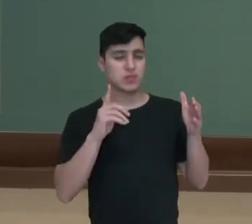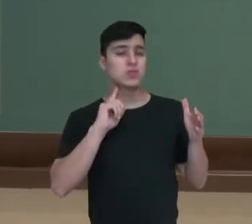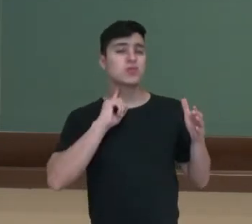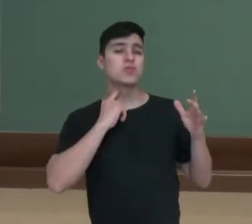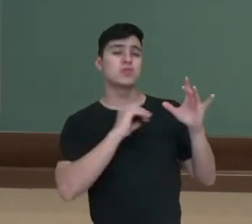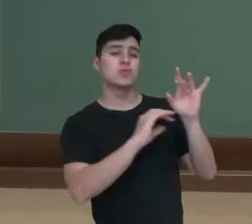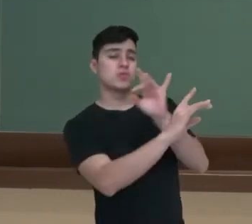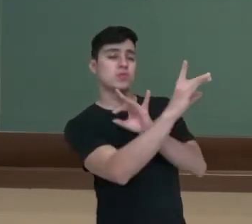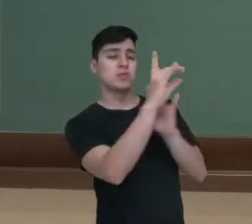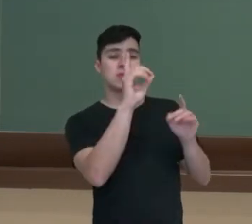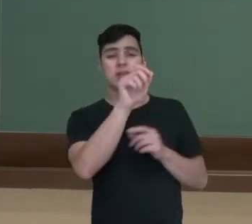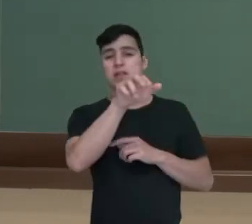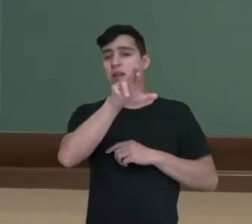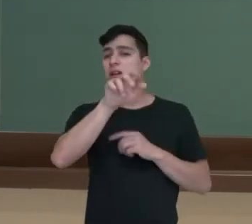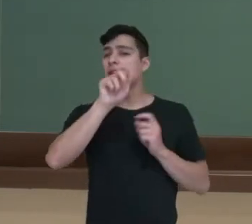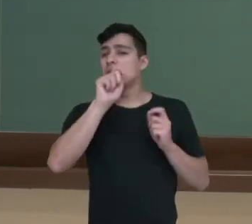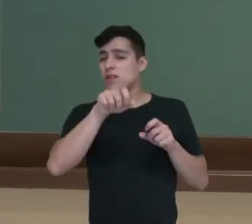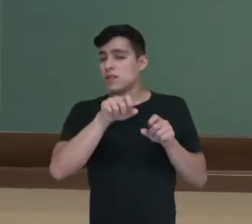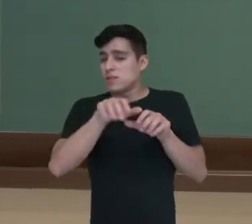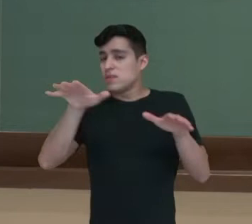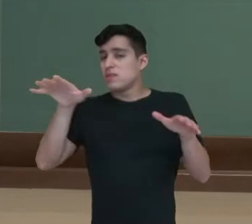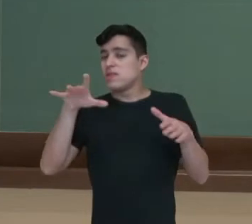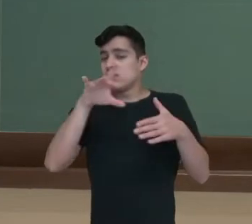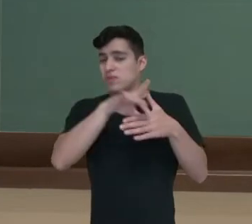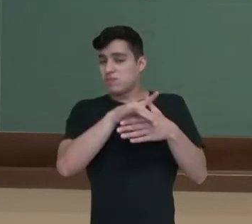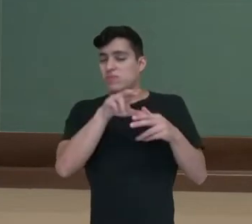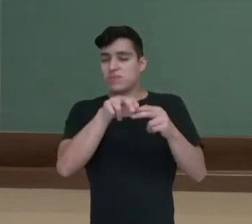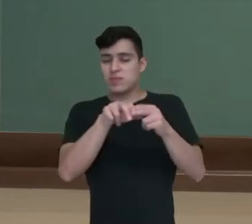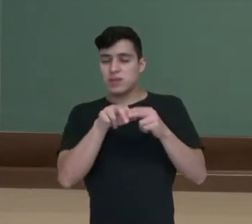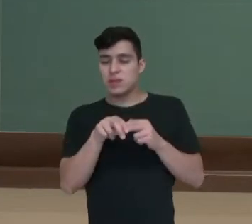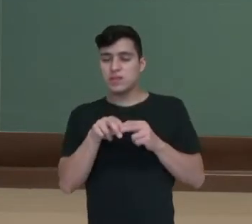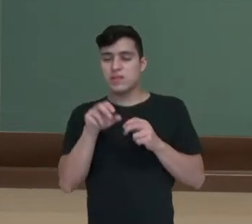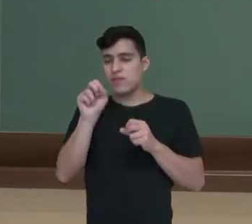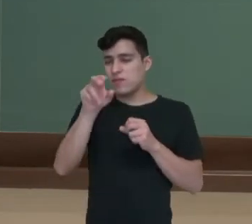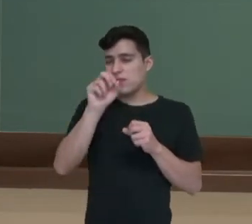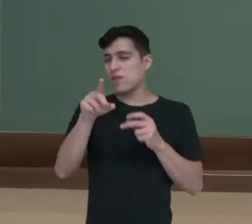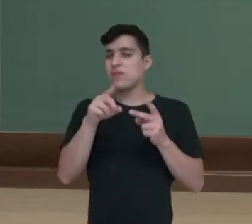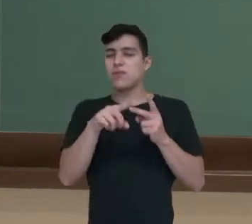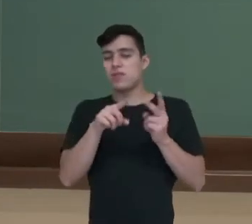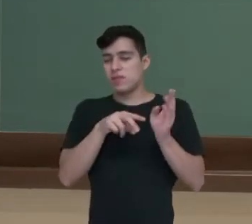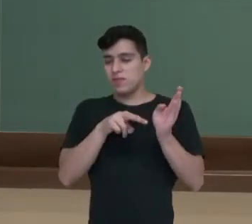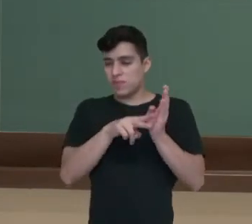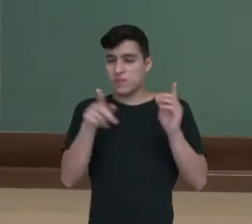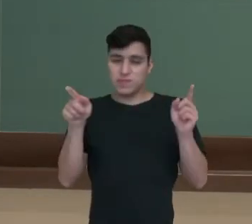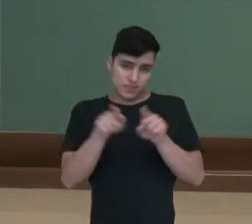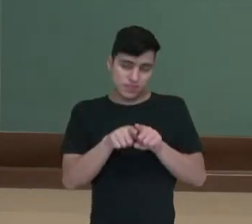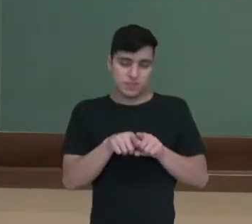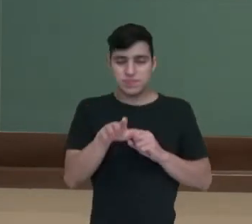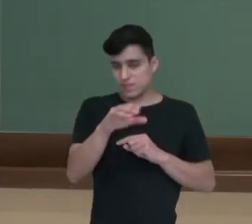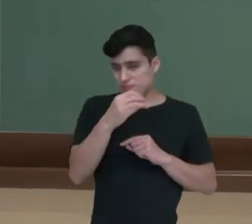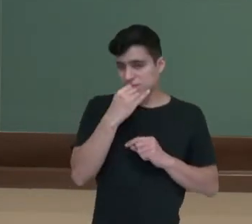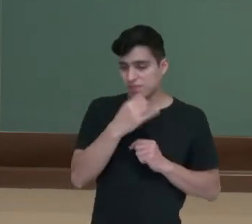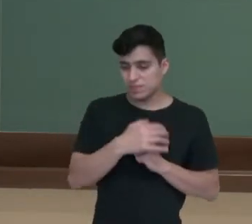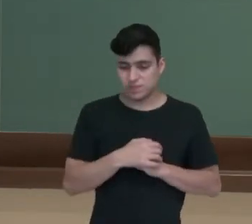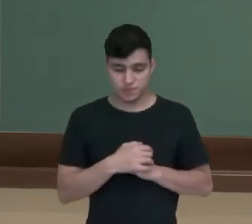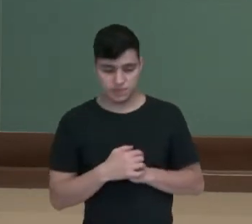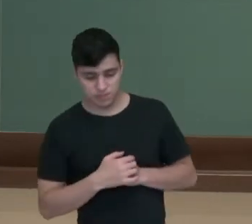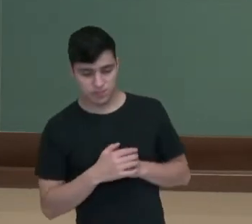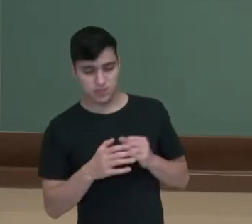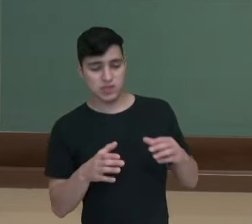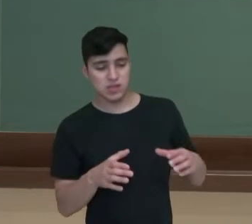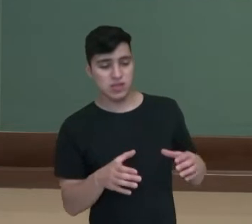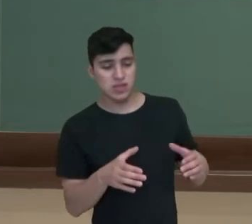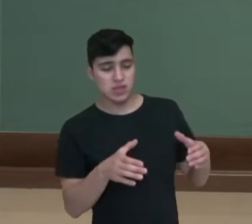pode transmitir algumas doenças causadas por micro-organismos. Então imagine a chaminé de uma fábrica,